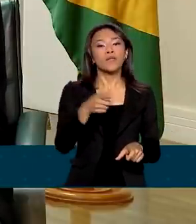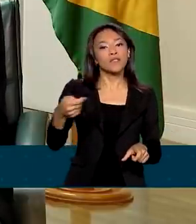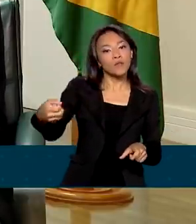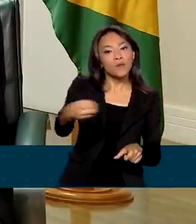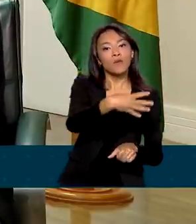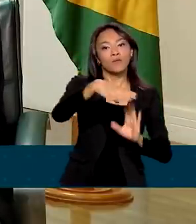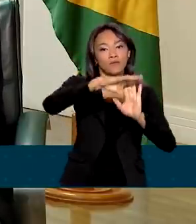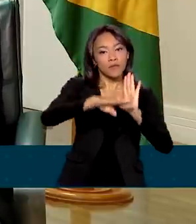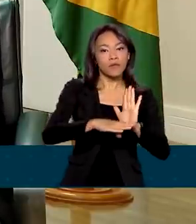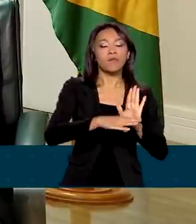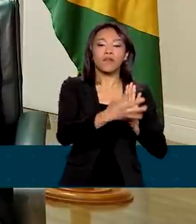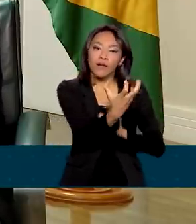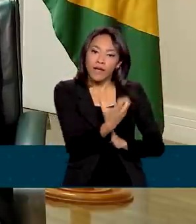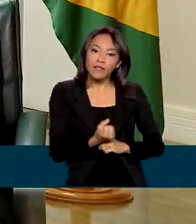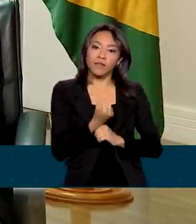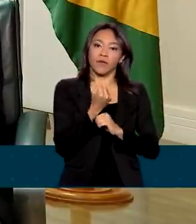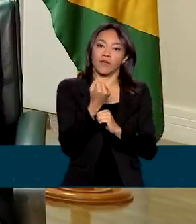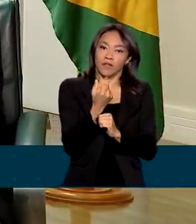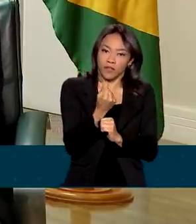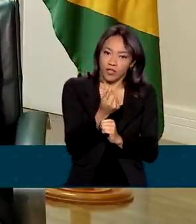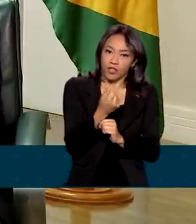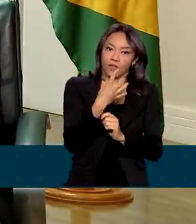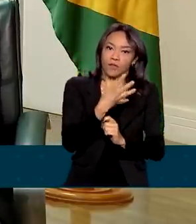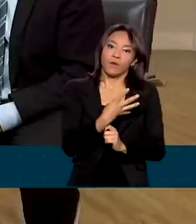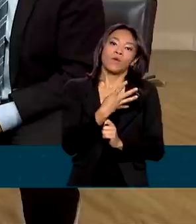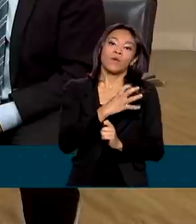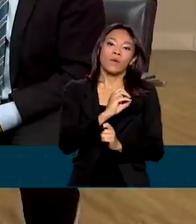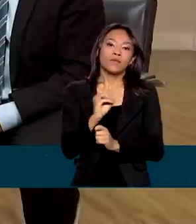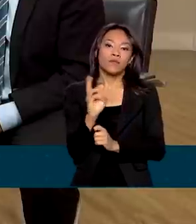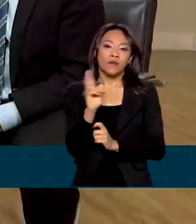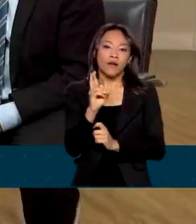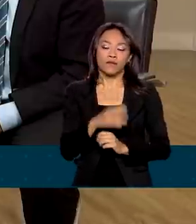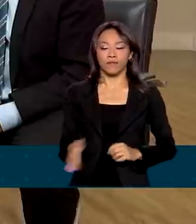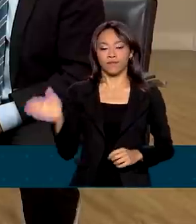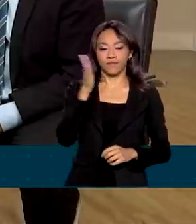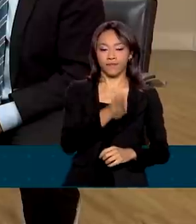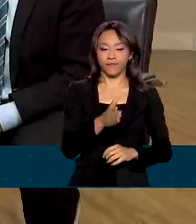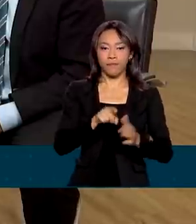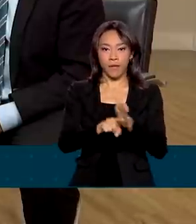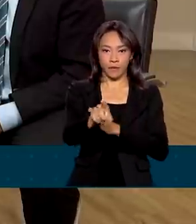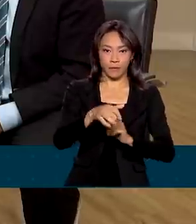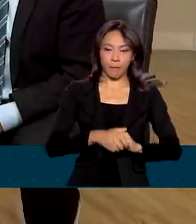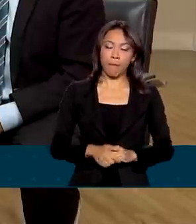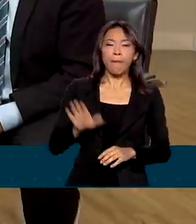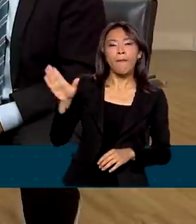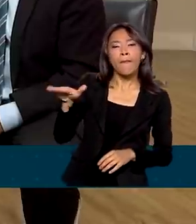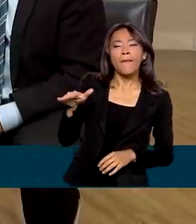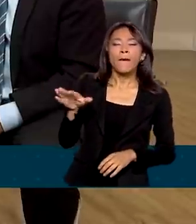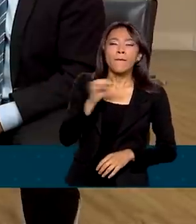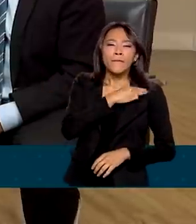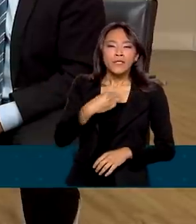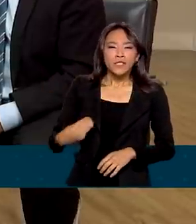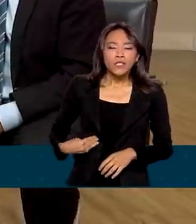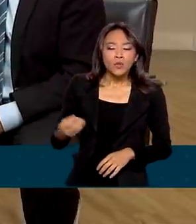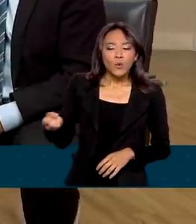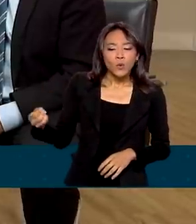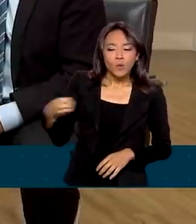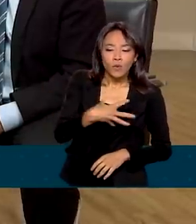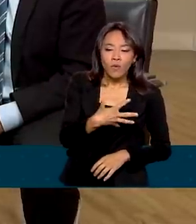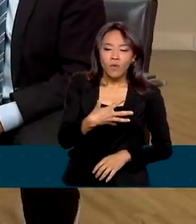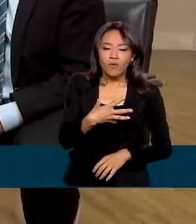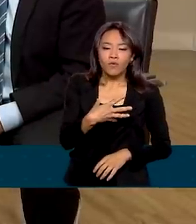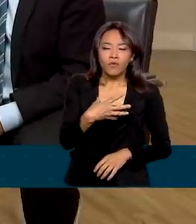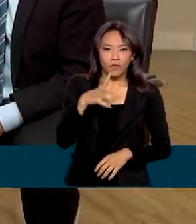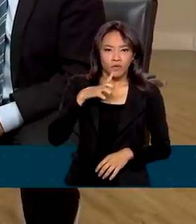todas elas vão receber, no mínimo, 400 reais. Agora, ministro, o auxílio, o novo auxílio, ele inclui